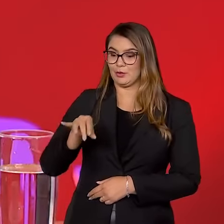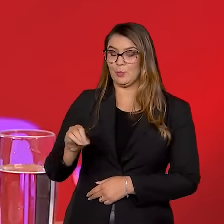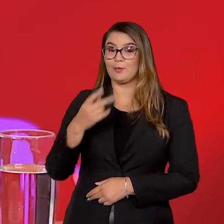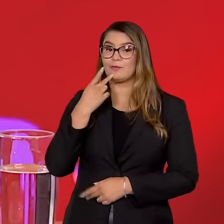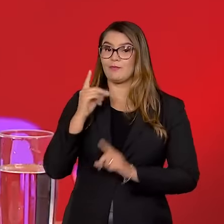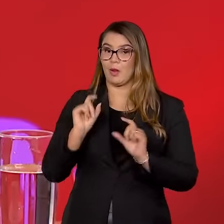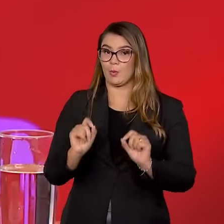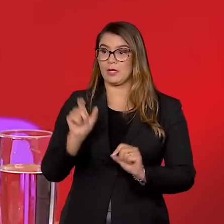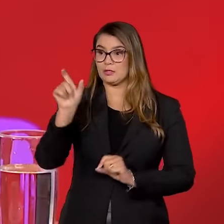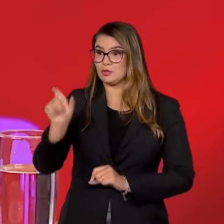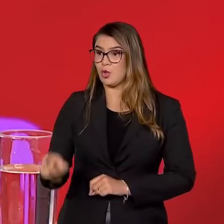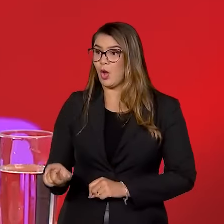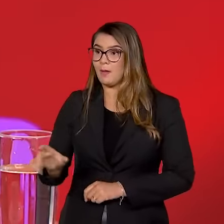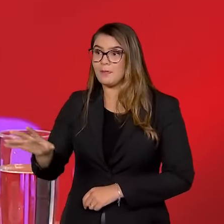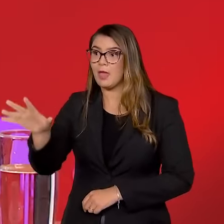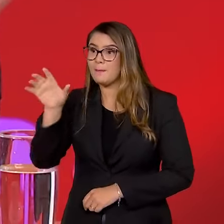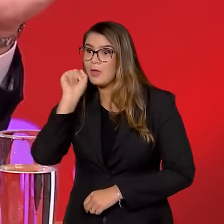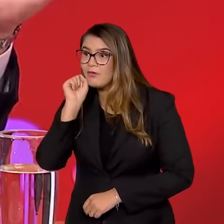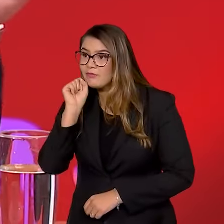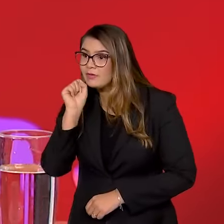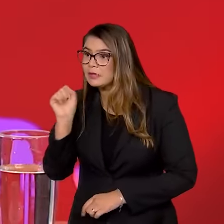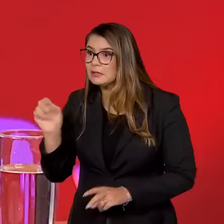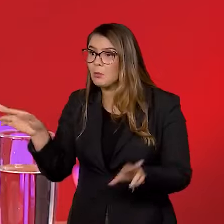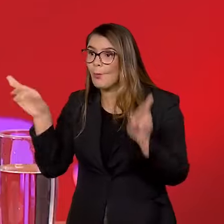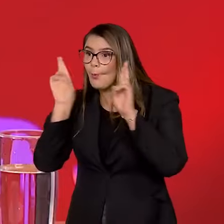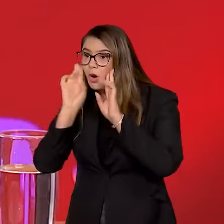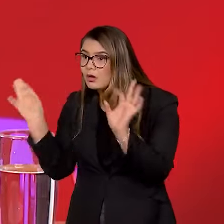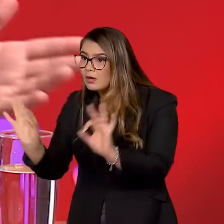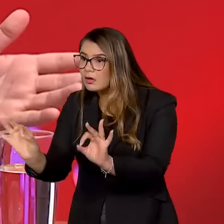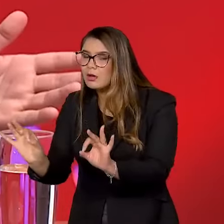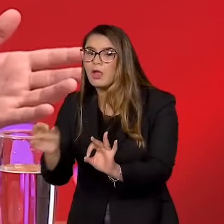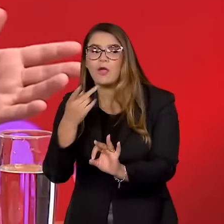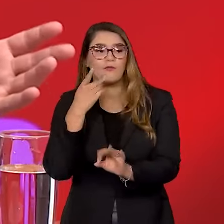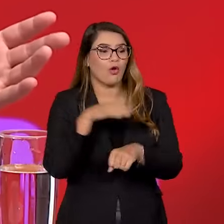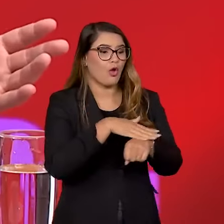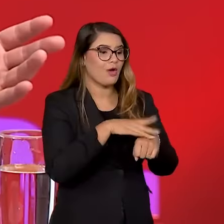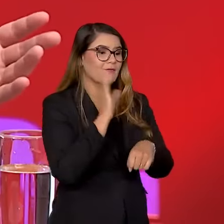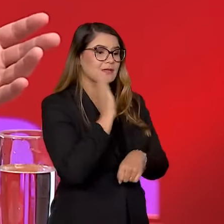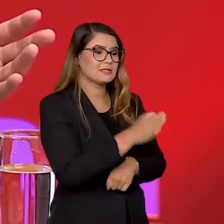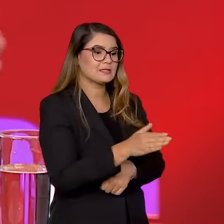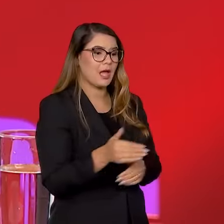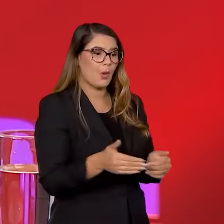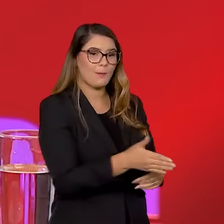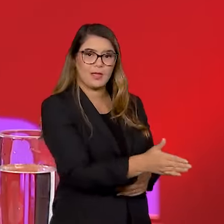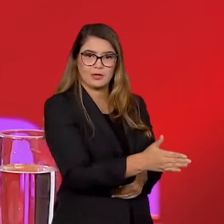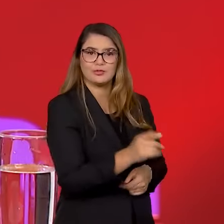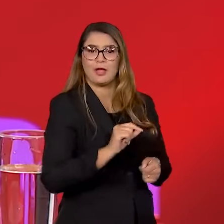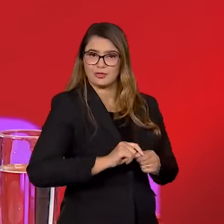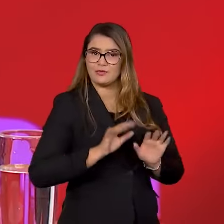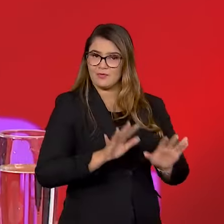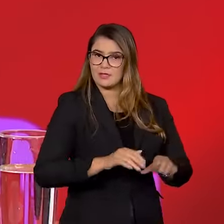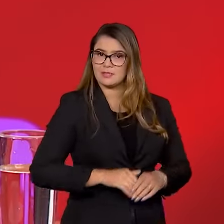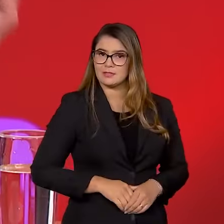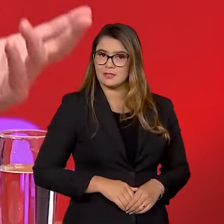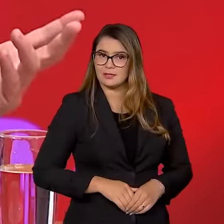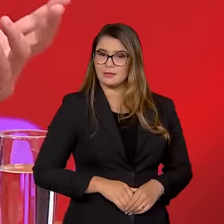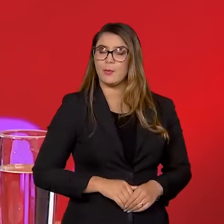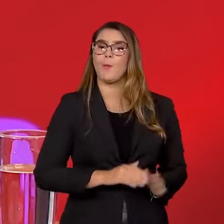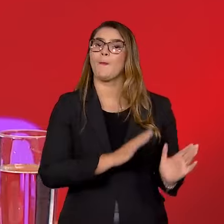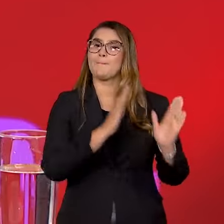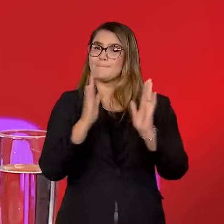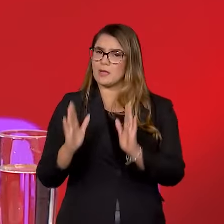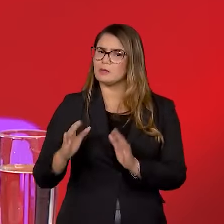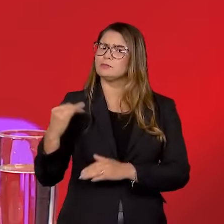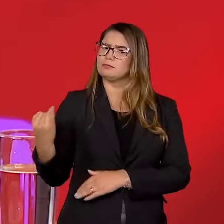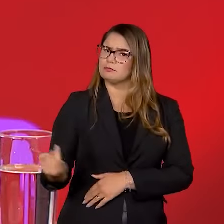ele dizia o seguinte, se os homens não me ouvirem, nós vamos falar aos peixes. E foi o que nós fizemos, né? Durante parte importante